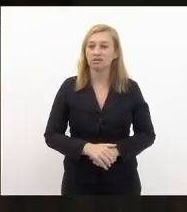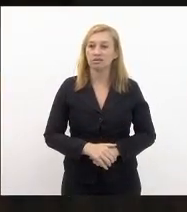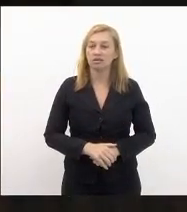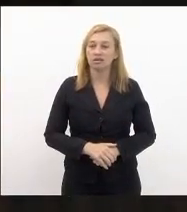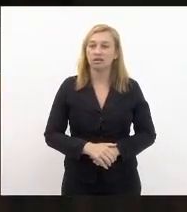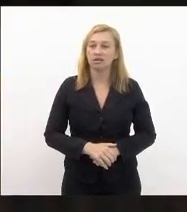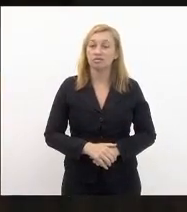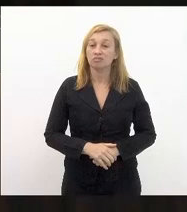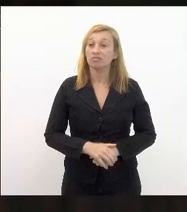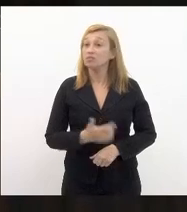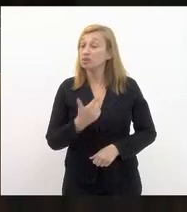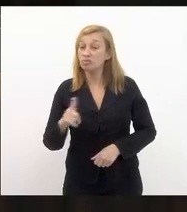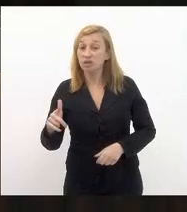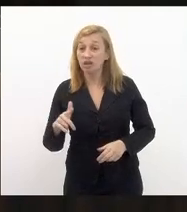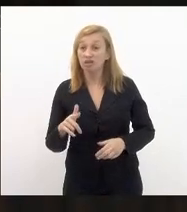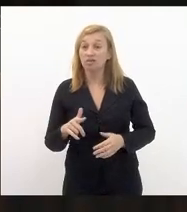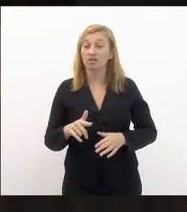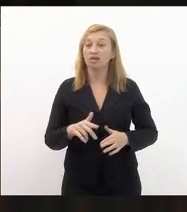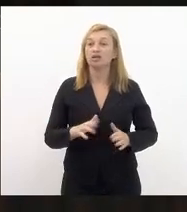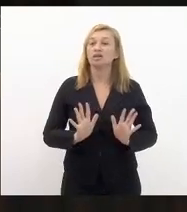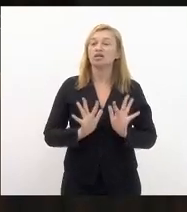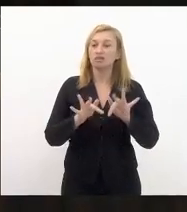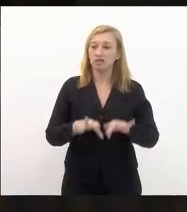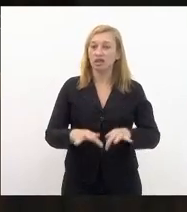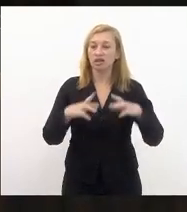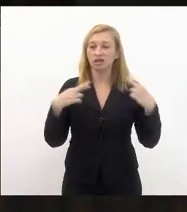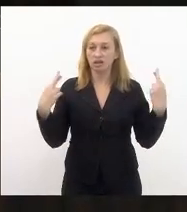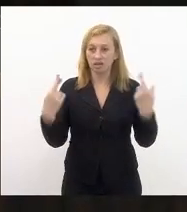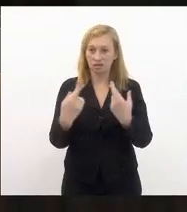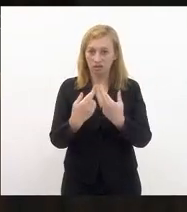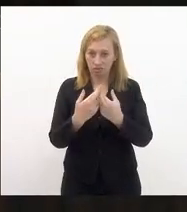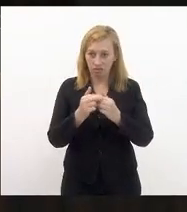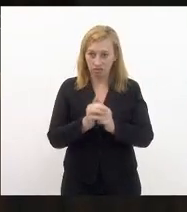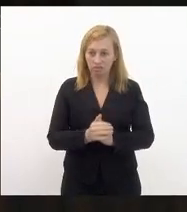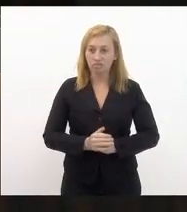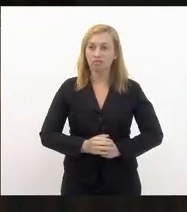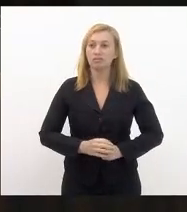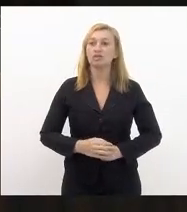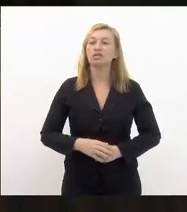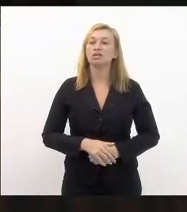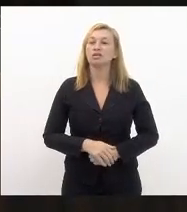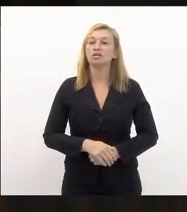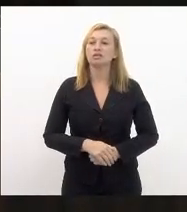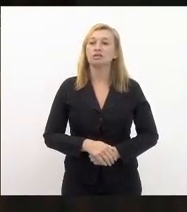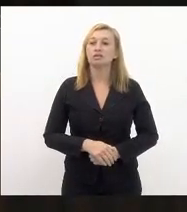não havendo mais oradores inscritos decalem encerradas presente sessão presidente